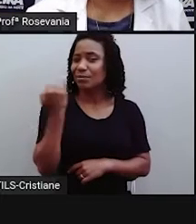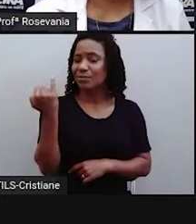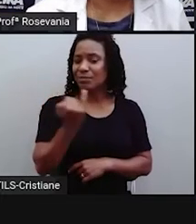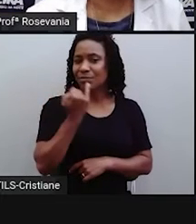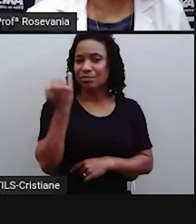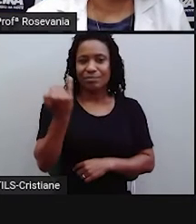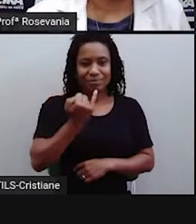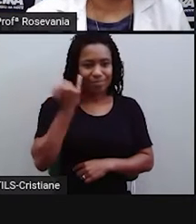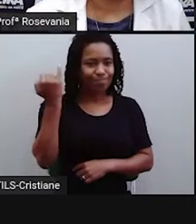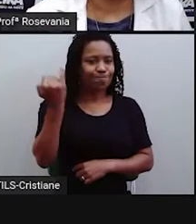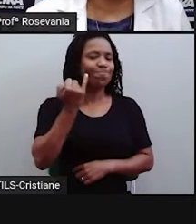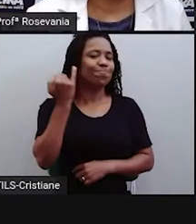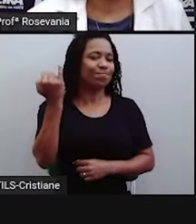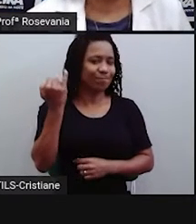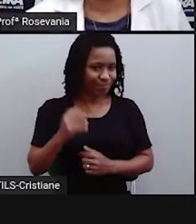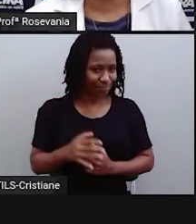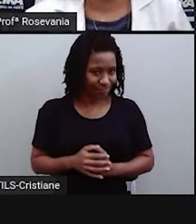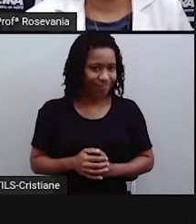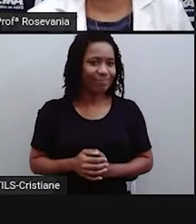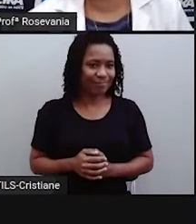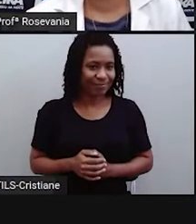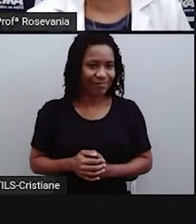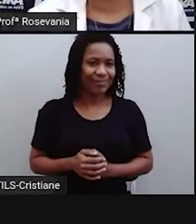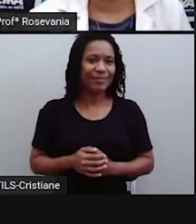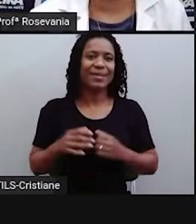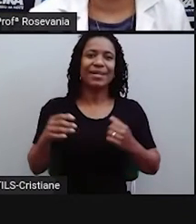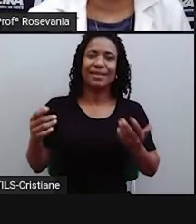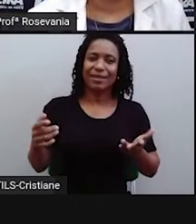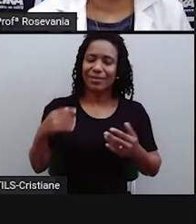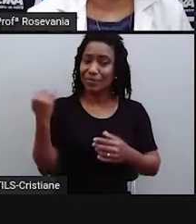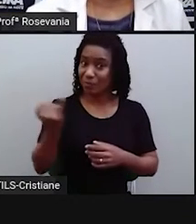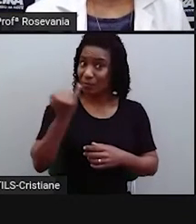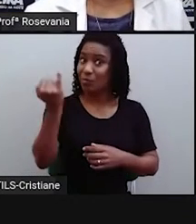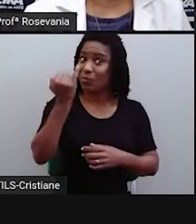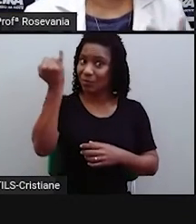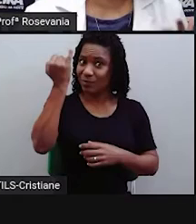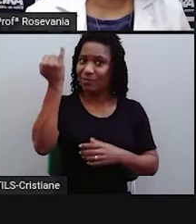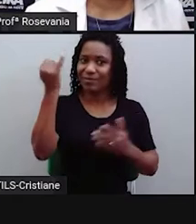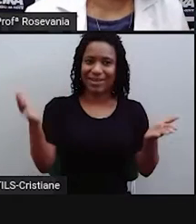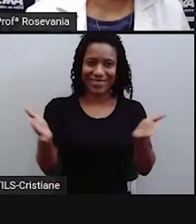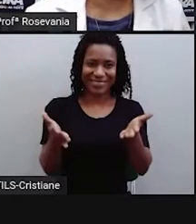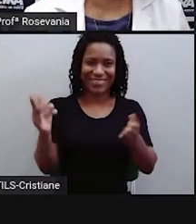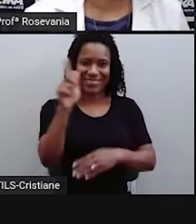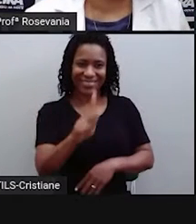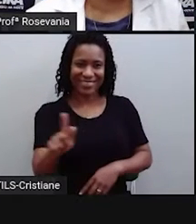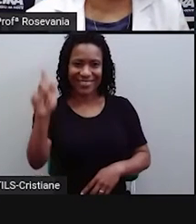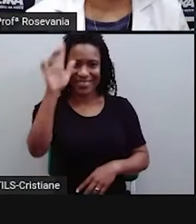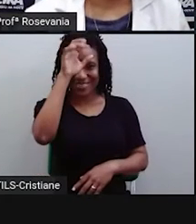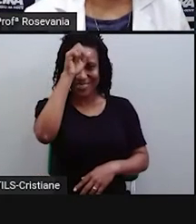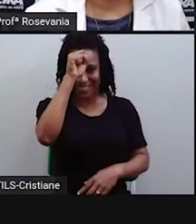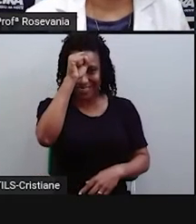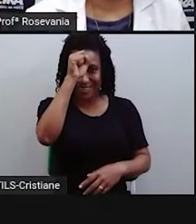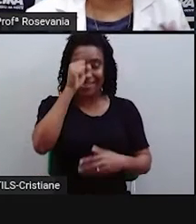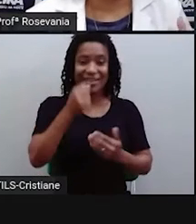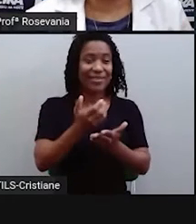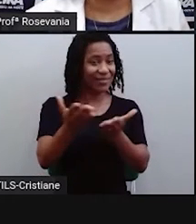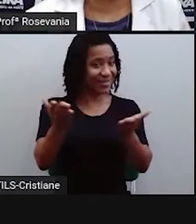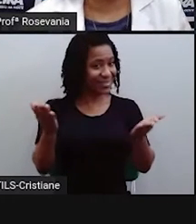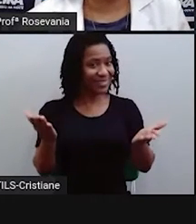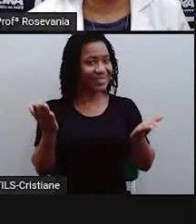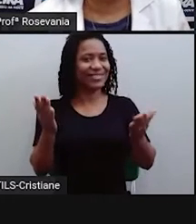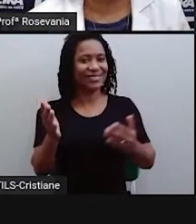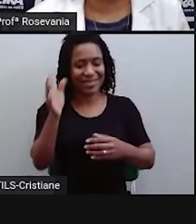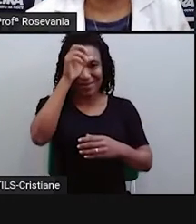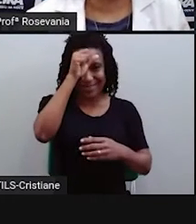assuntos bastante trabalhados, bem importante, bem além da geografia. E eu espero que você, no final dessa aula, possa saber se